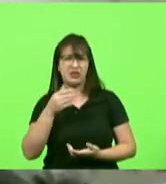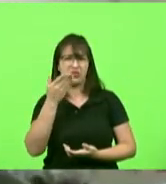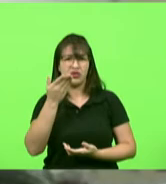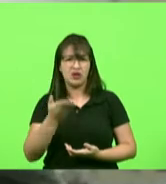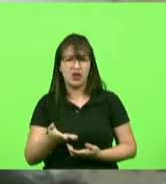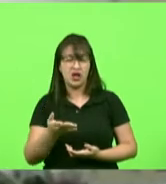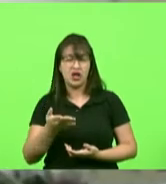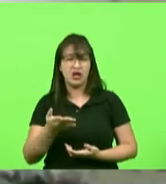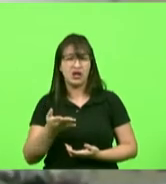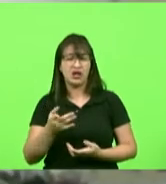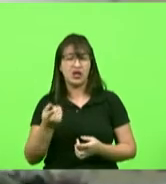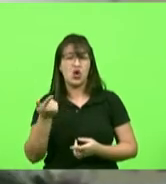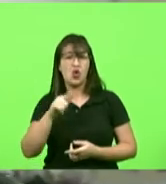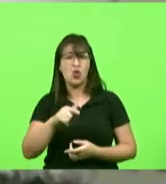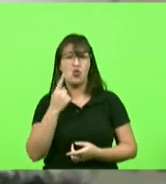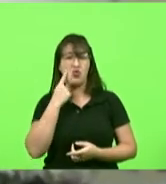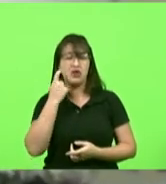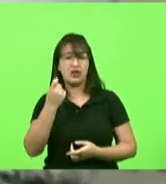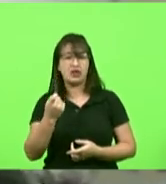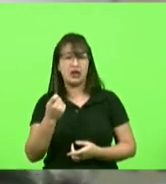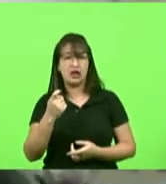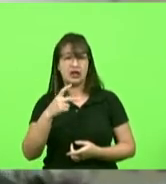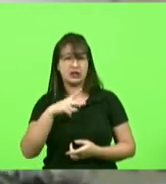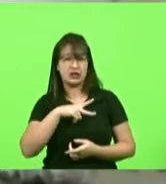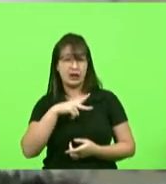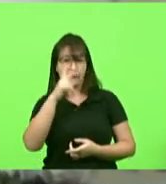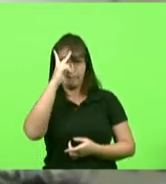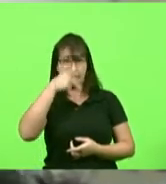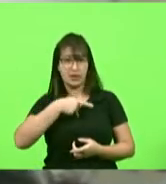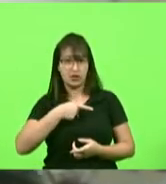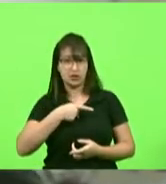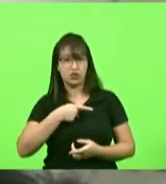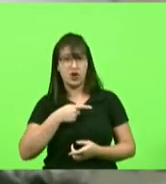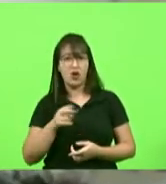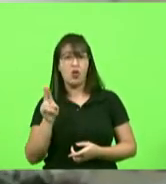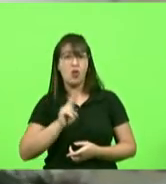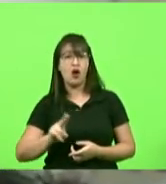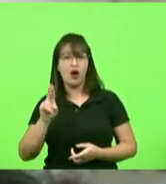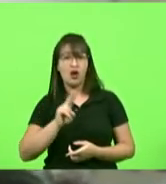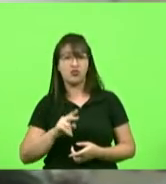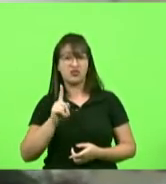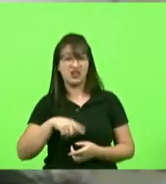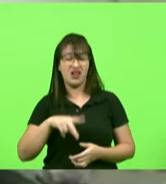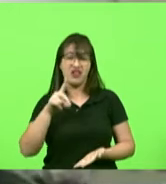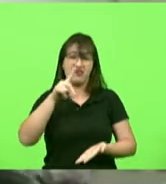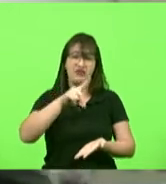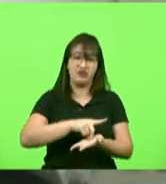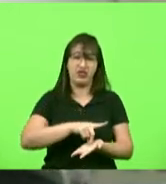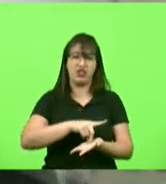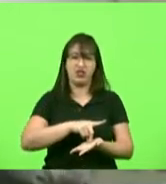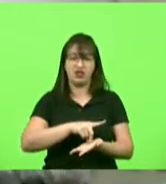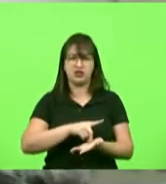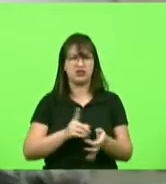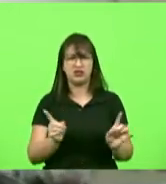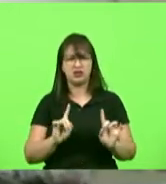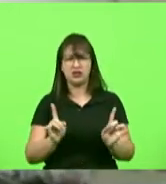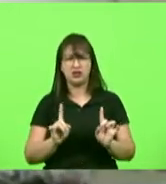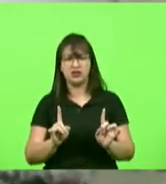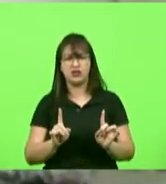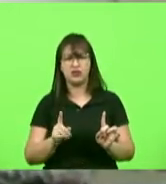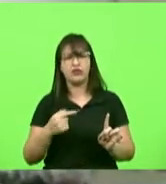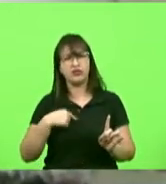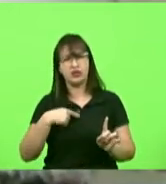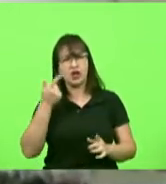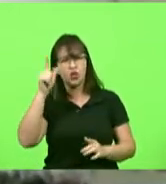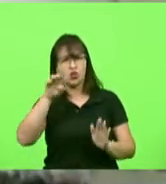interessa e utilizar isso como se fosse uma verdade absoluta esse é o